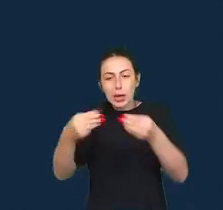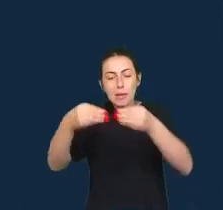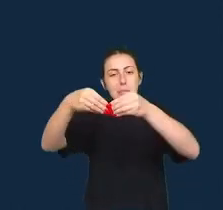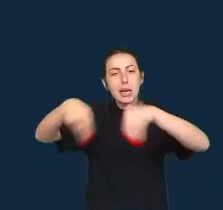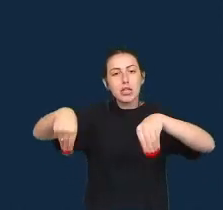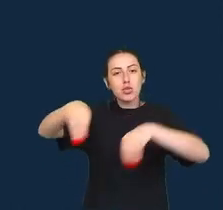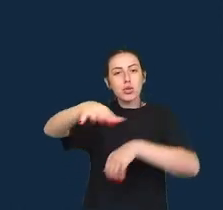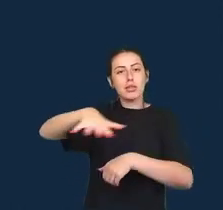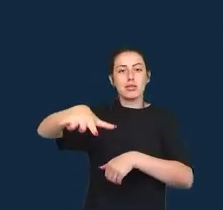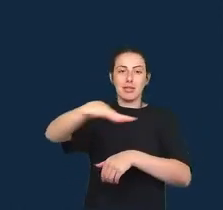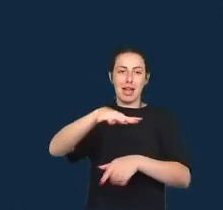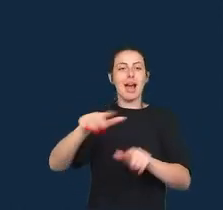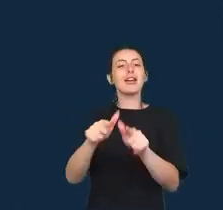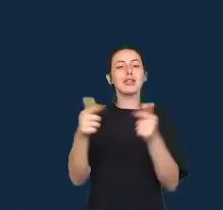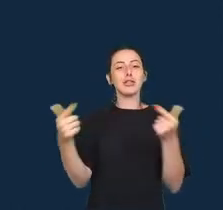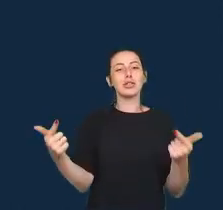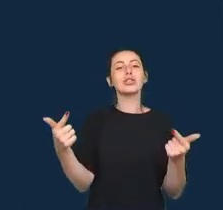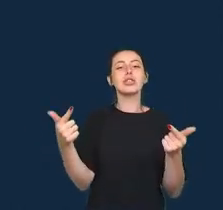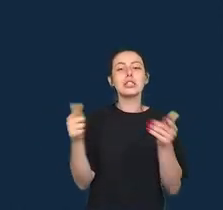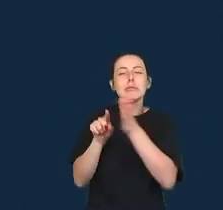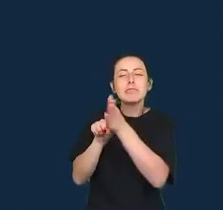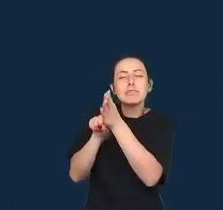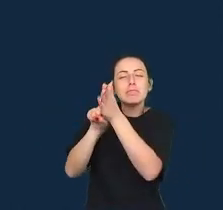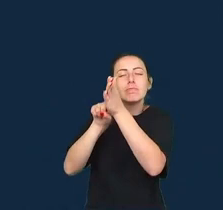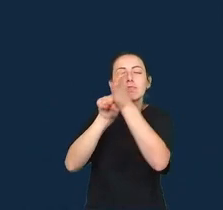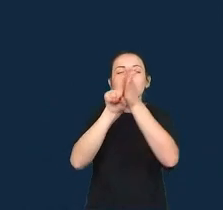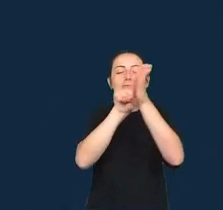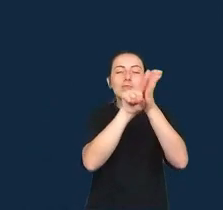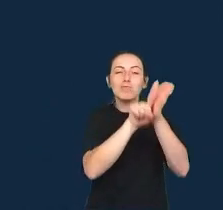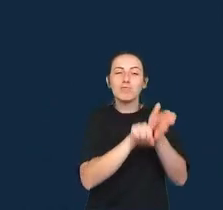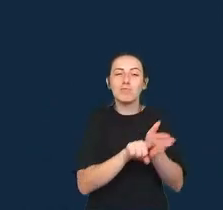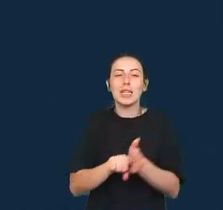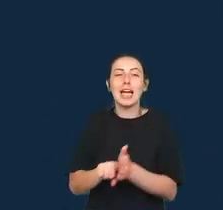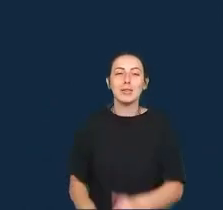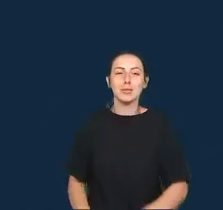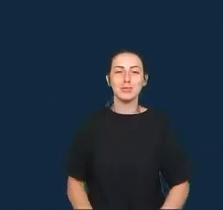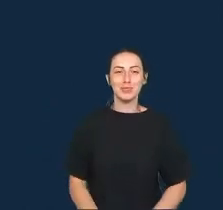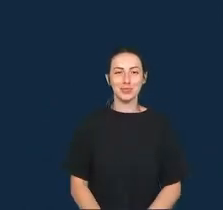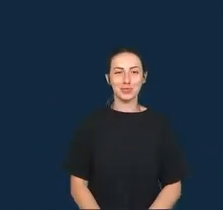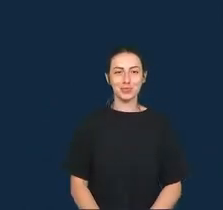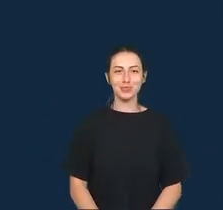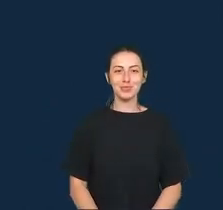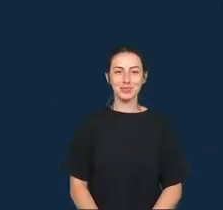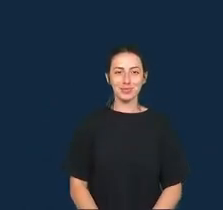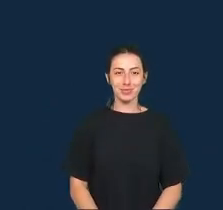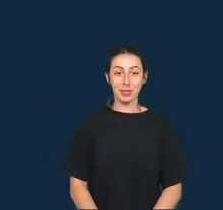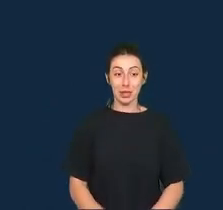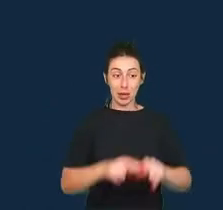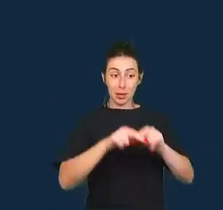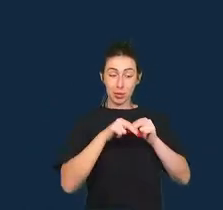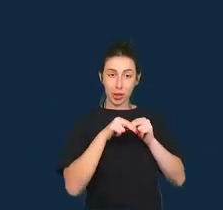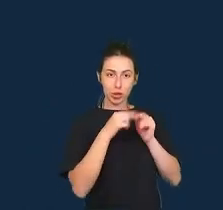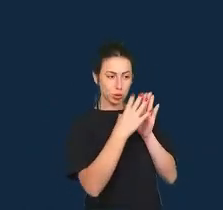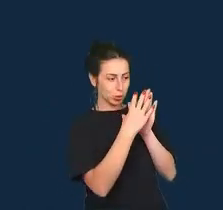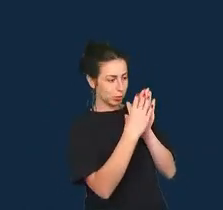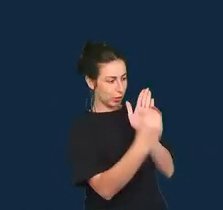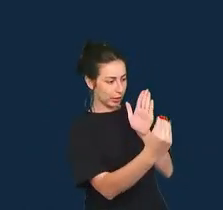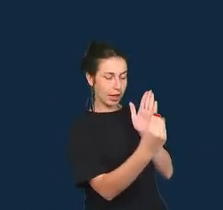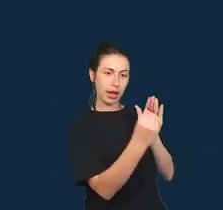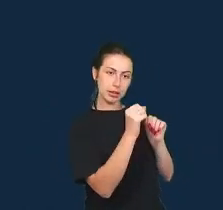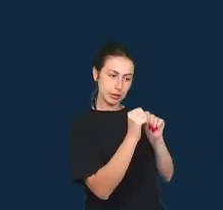Então, a orientação de Kundas como jornalista é no sentido de modelos de reconfiguração e de